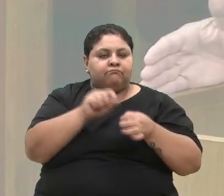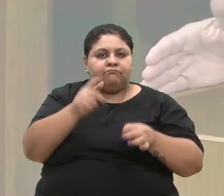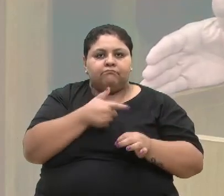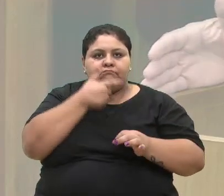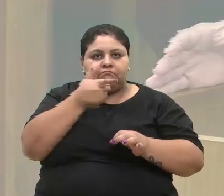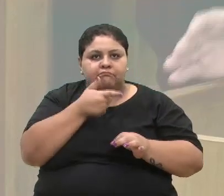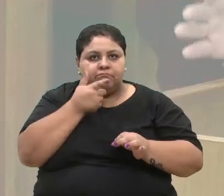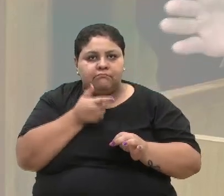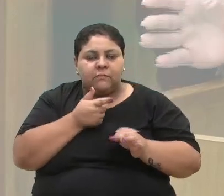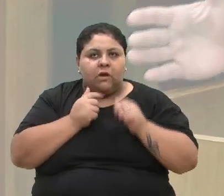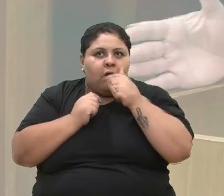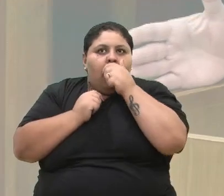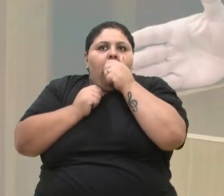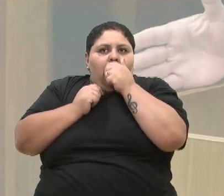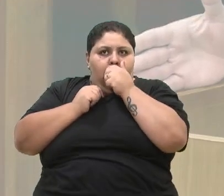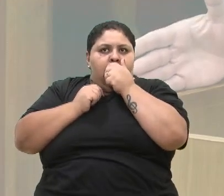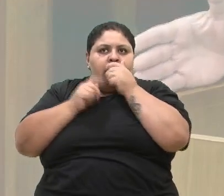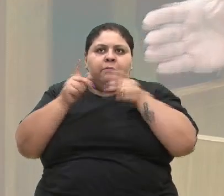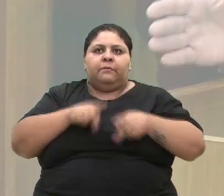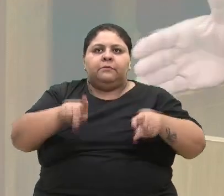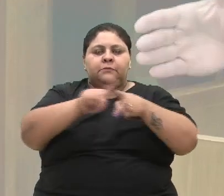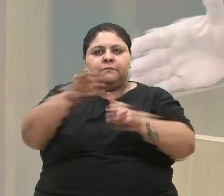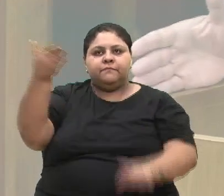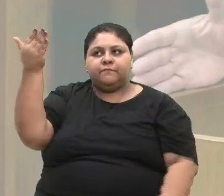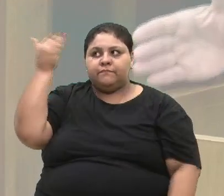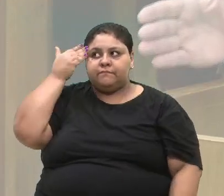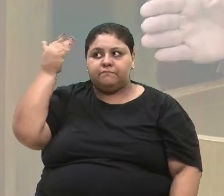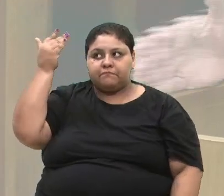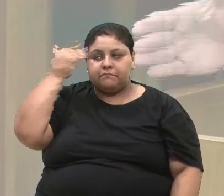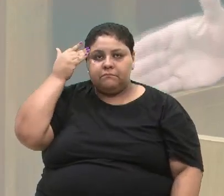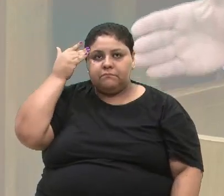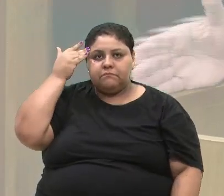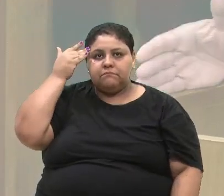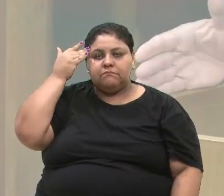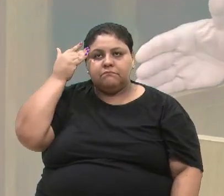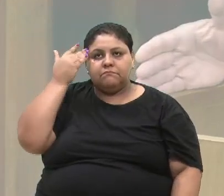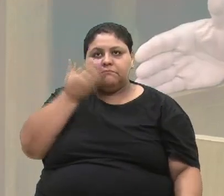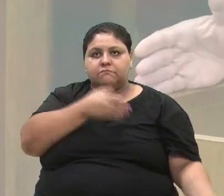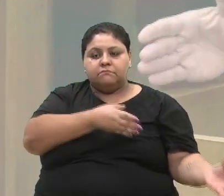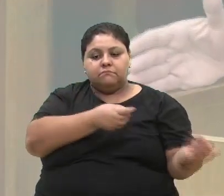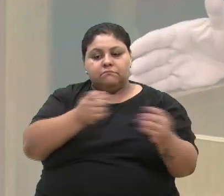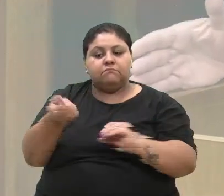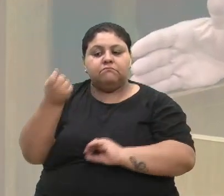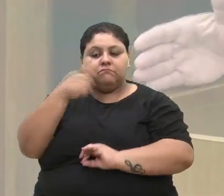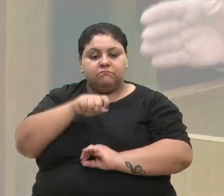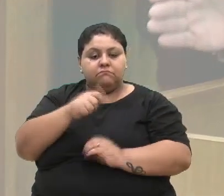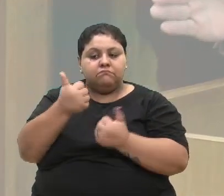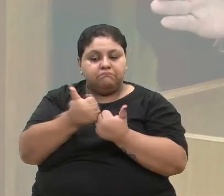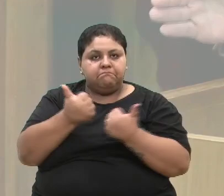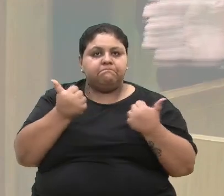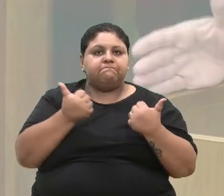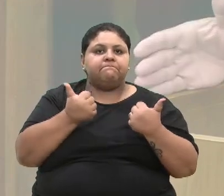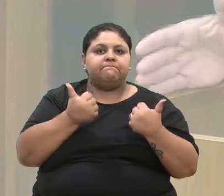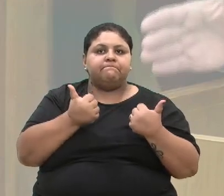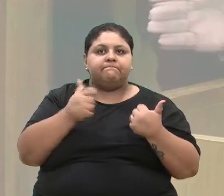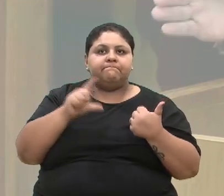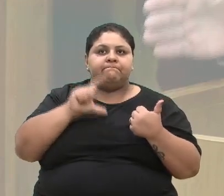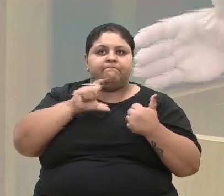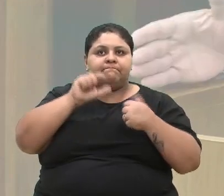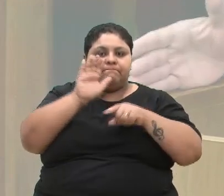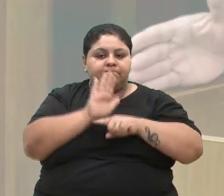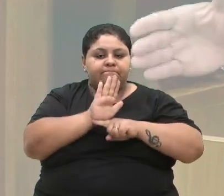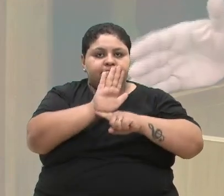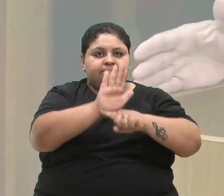para que a população saiba, para que todos saibam que é muito necessário ter assessoria, ter a contribuição